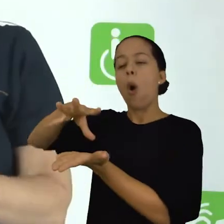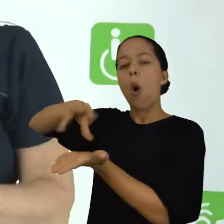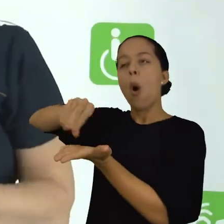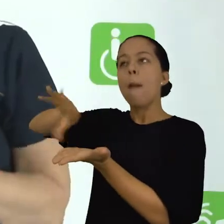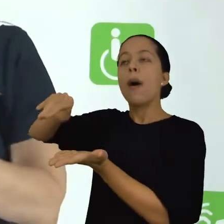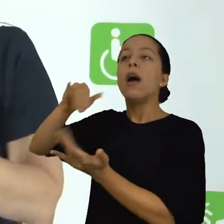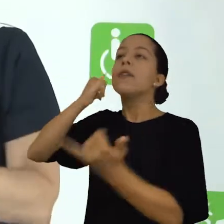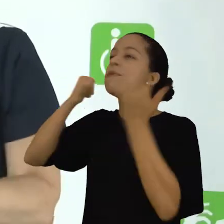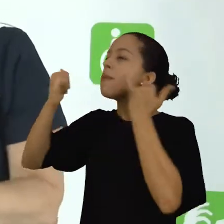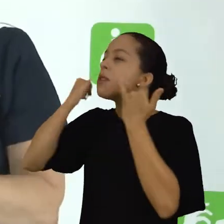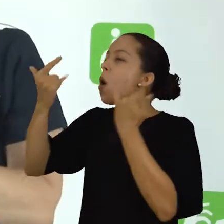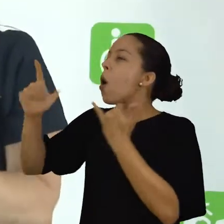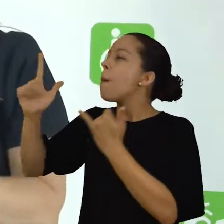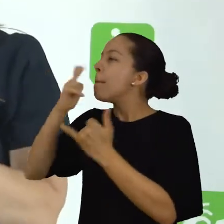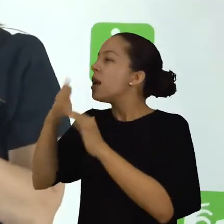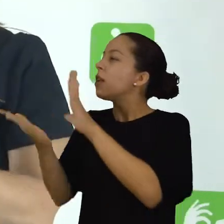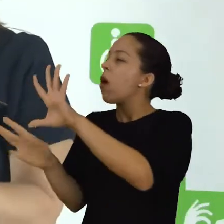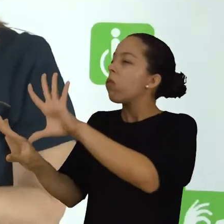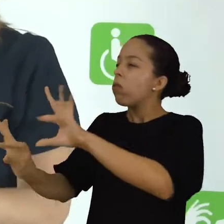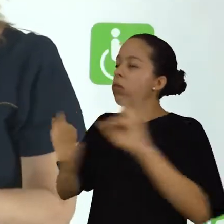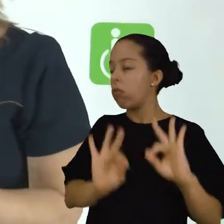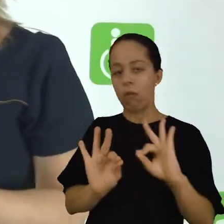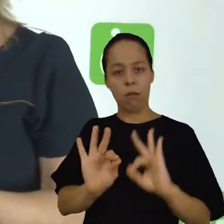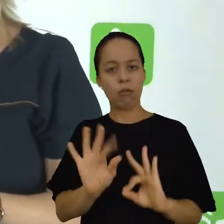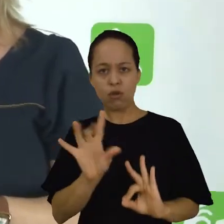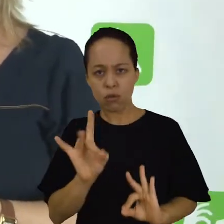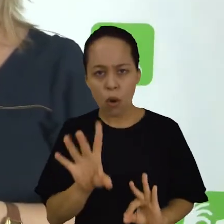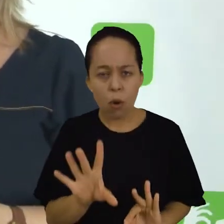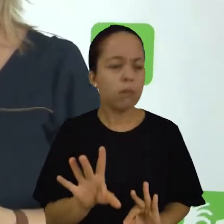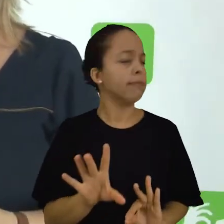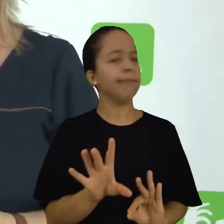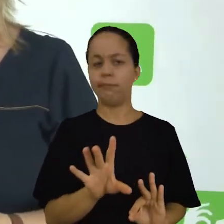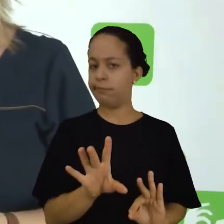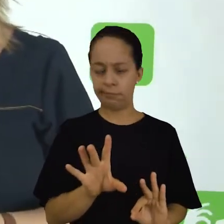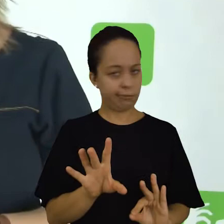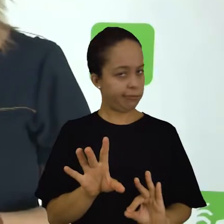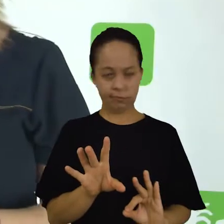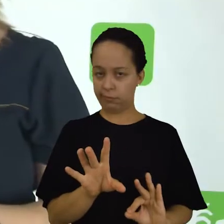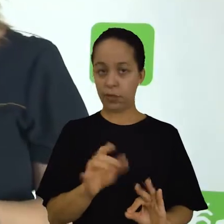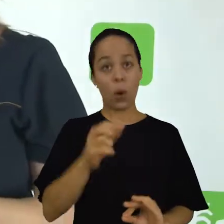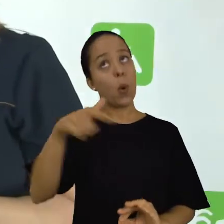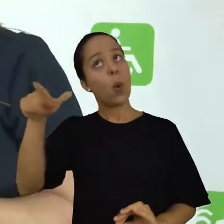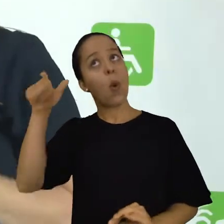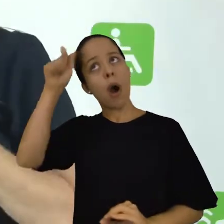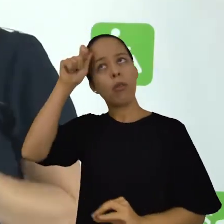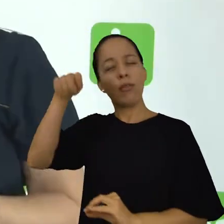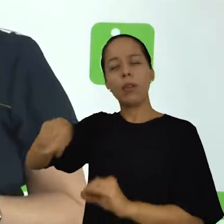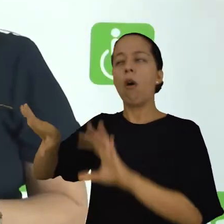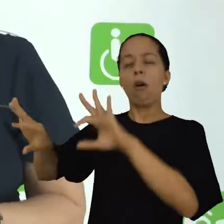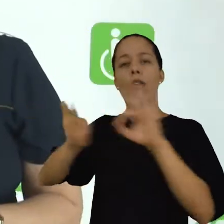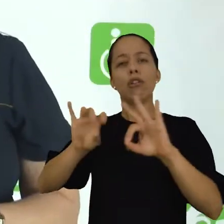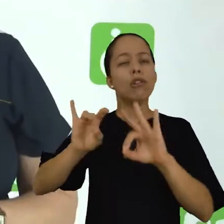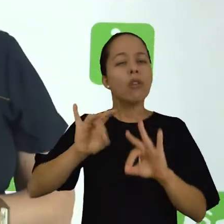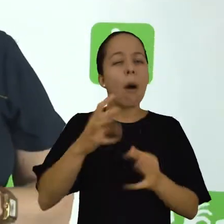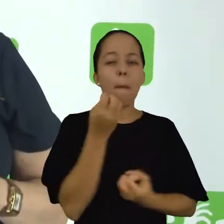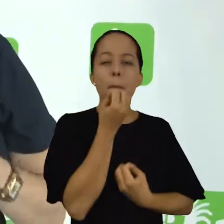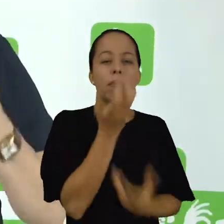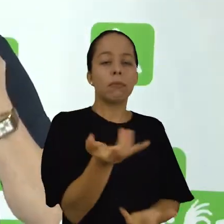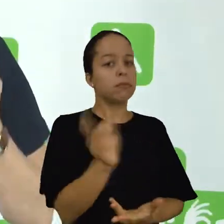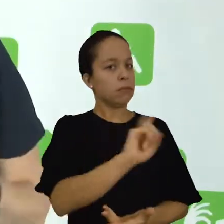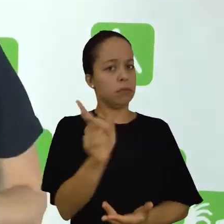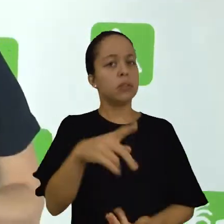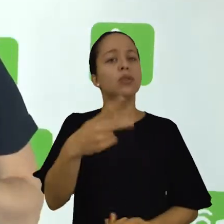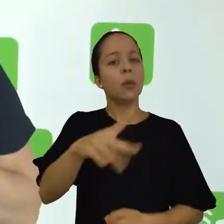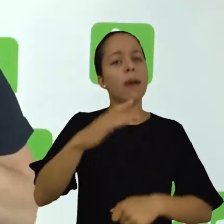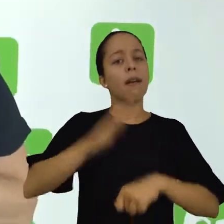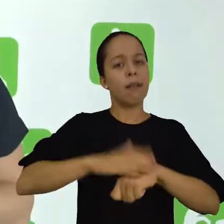simples cópia de informações que foram usadas de outros autores. Essa